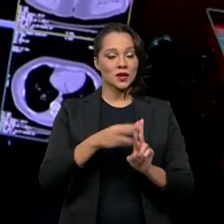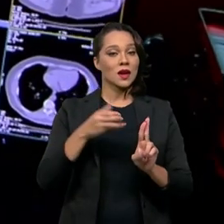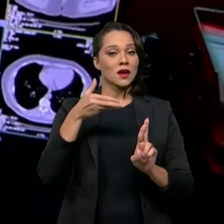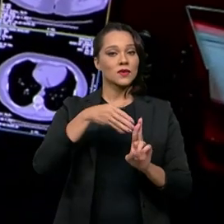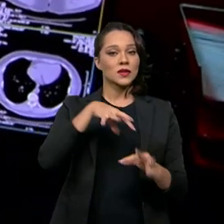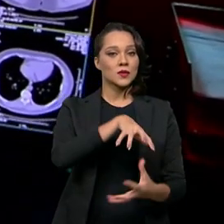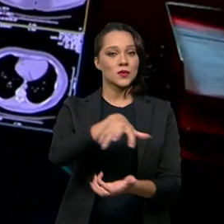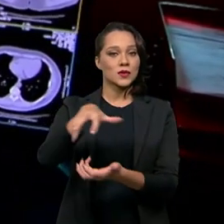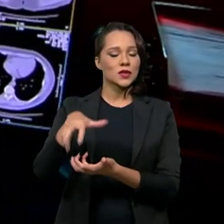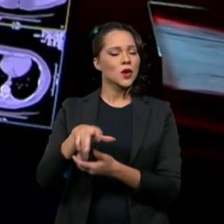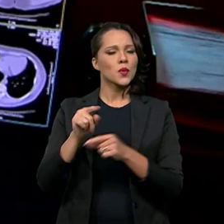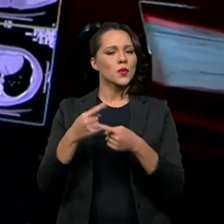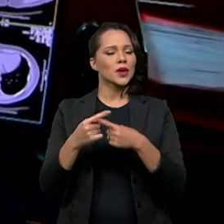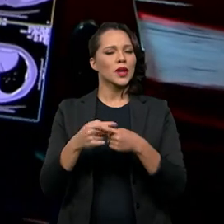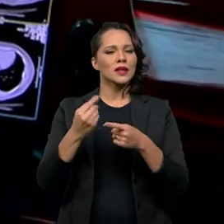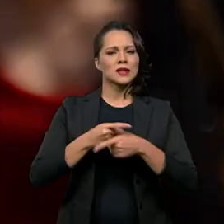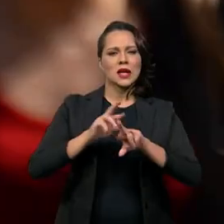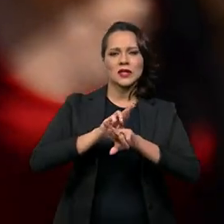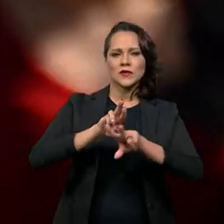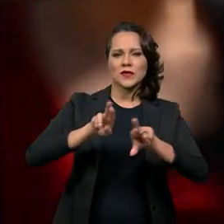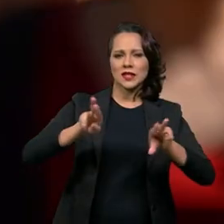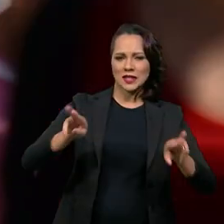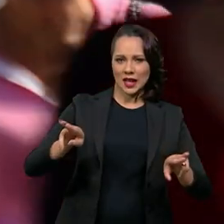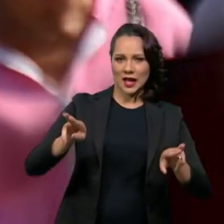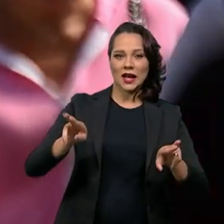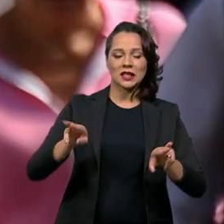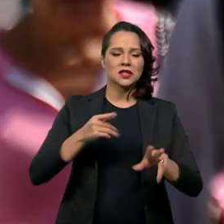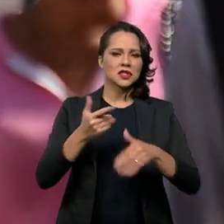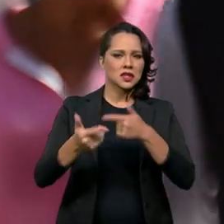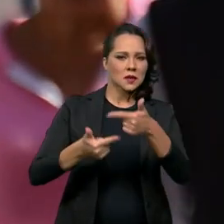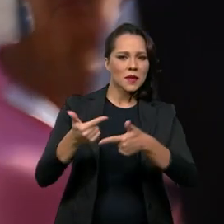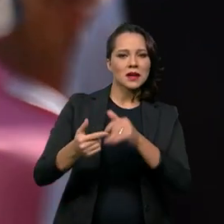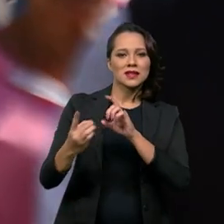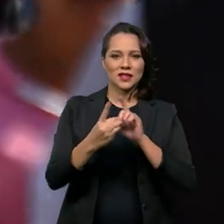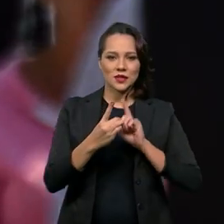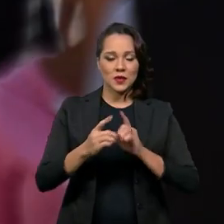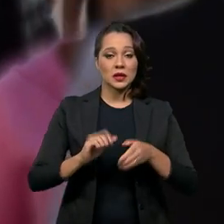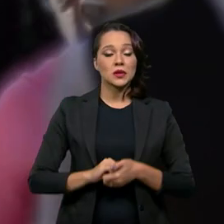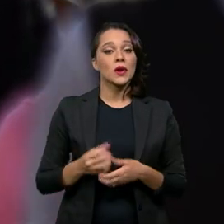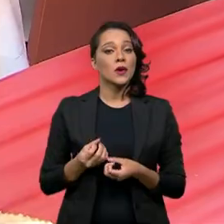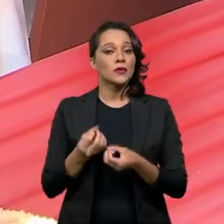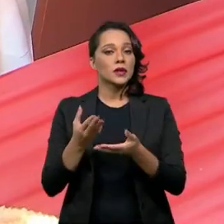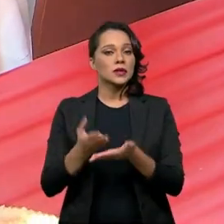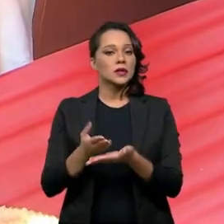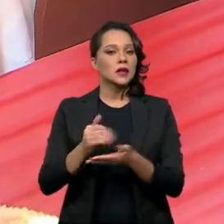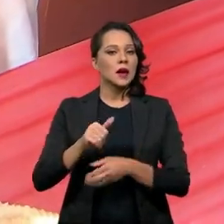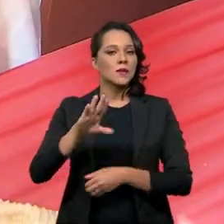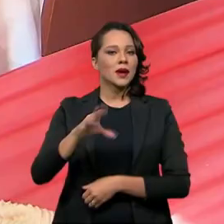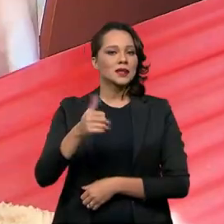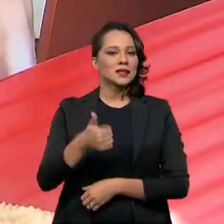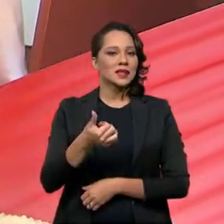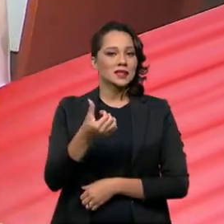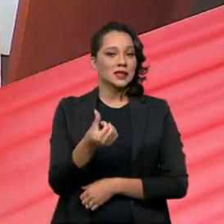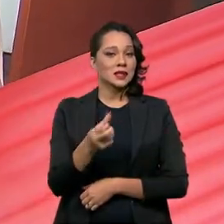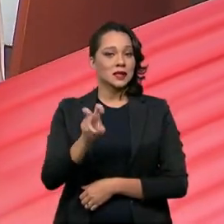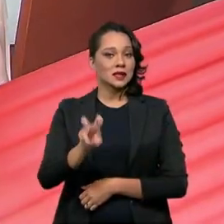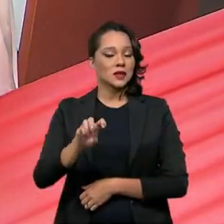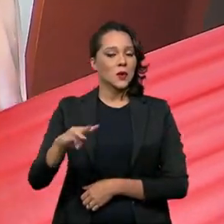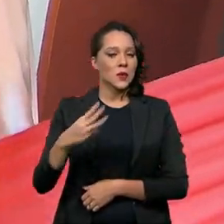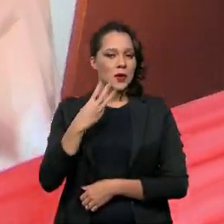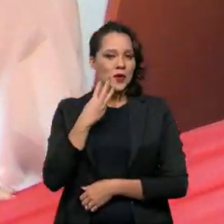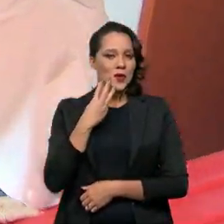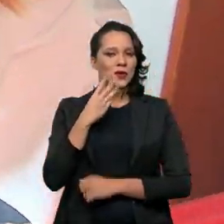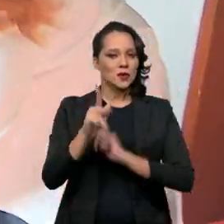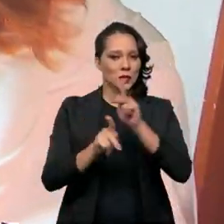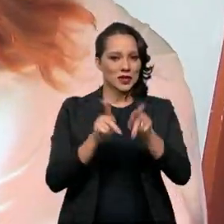mundial por sua capilaridade e diversidade de serviços oferecidos a mais de 165 milhões